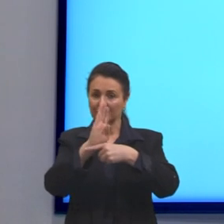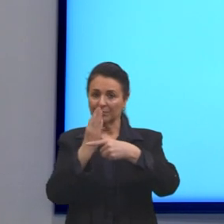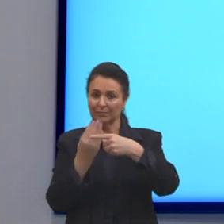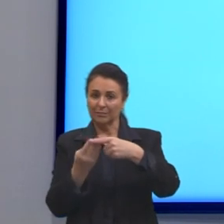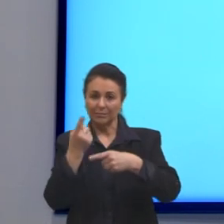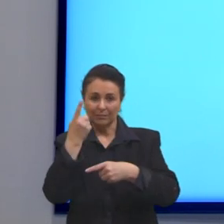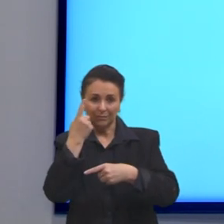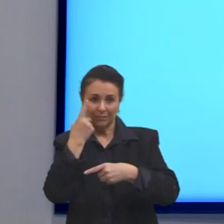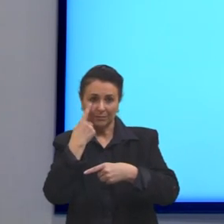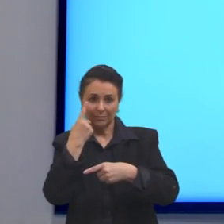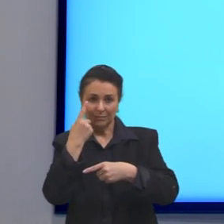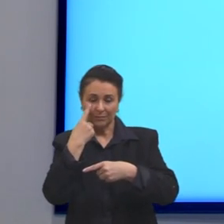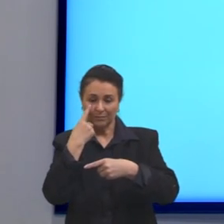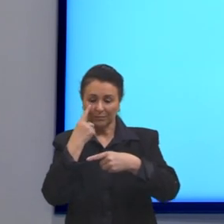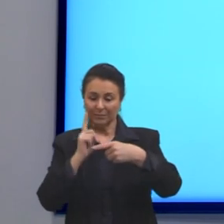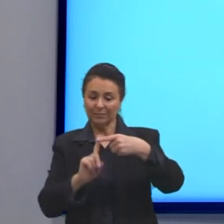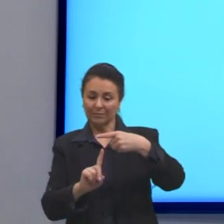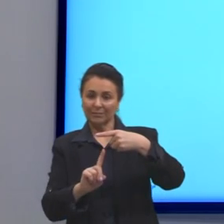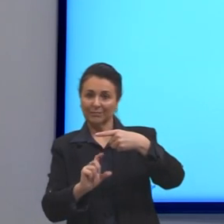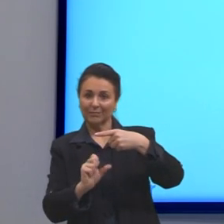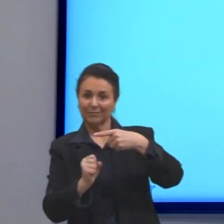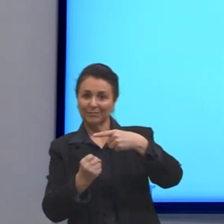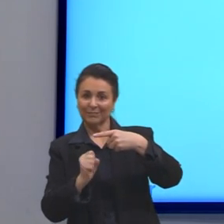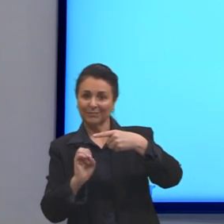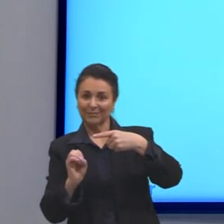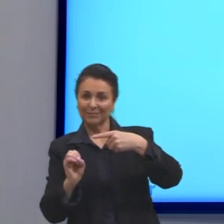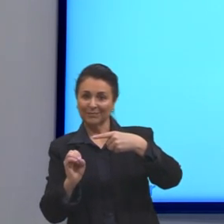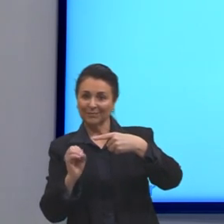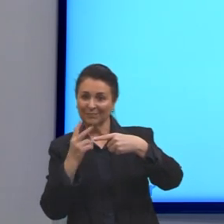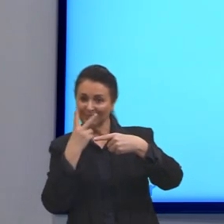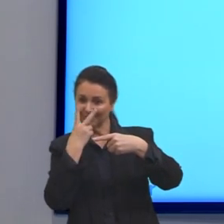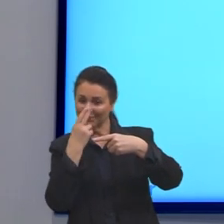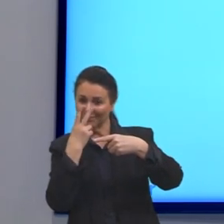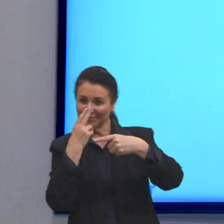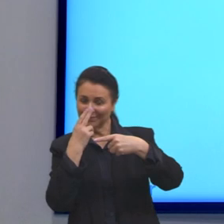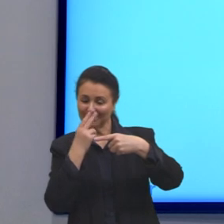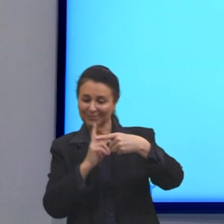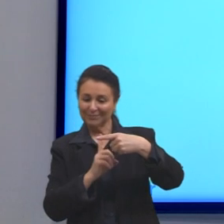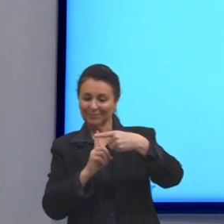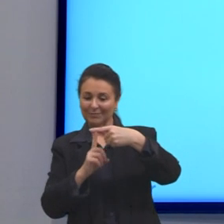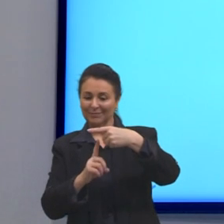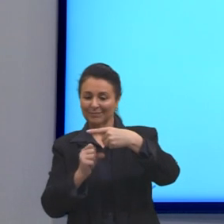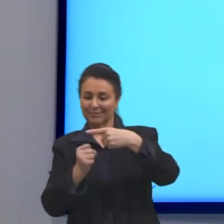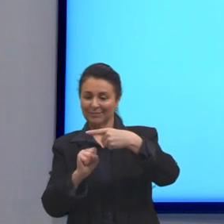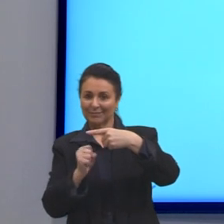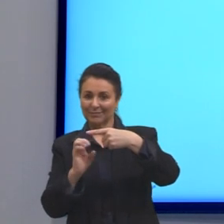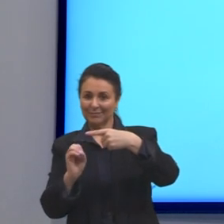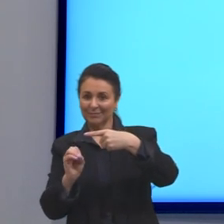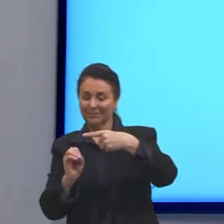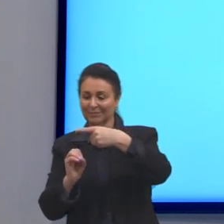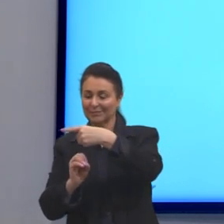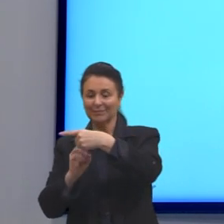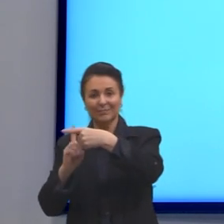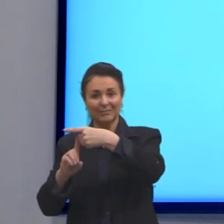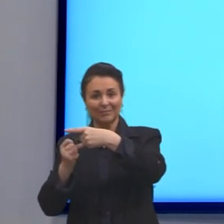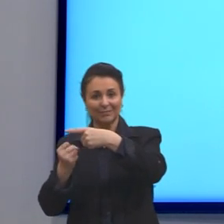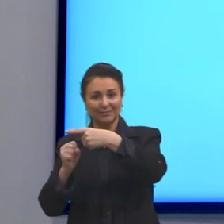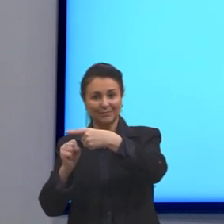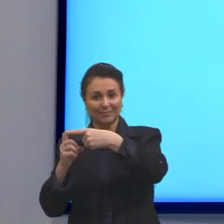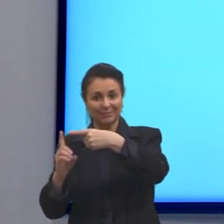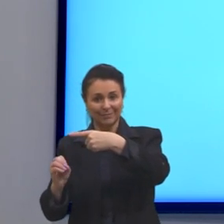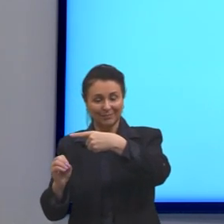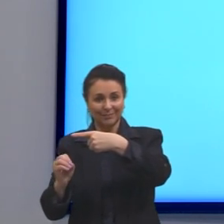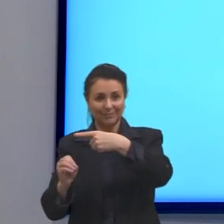Observem que agora os denominadores são iguais. Eu posso agora ordenar de forma crescente do